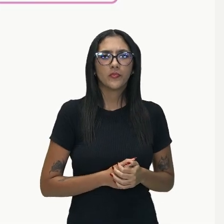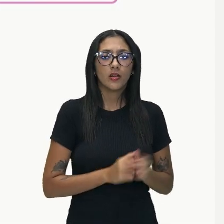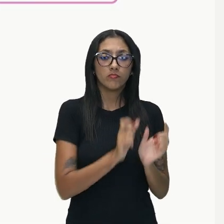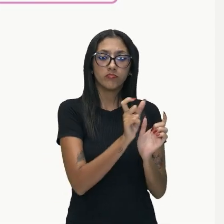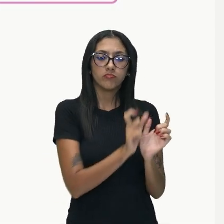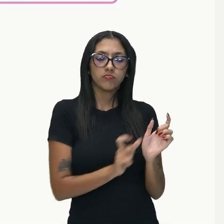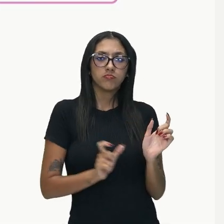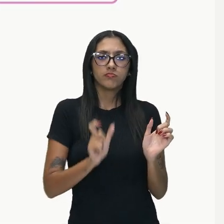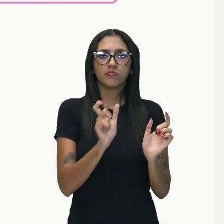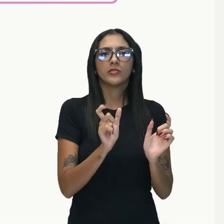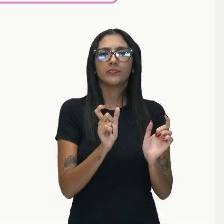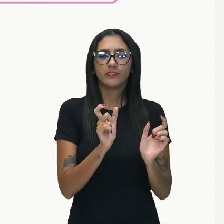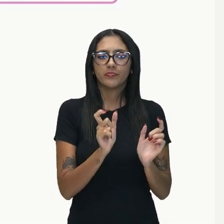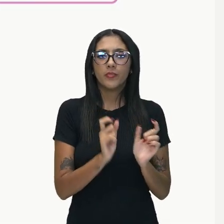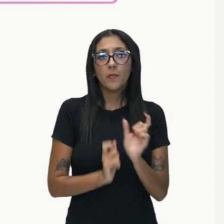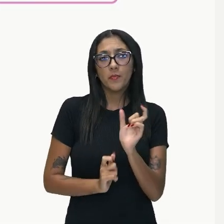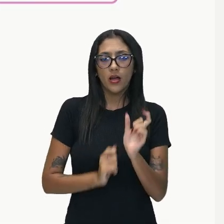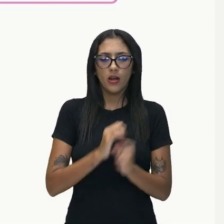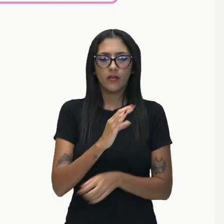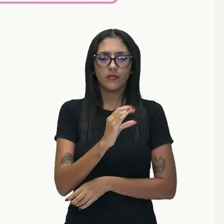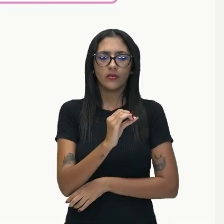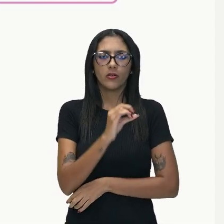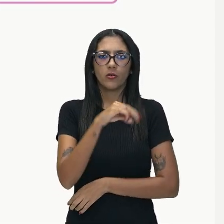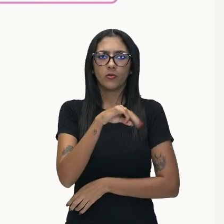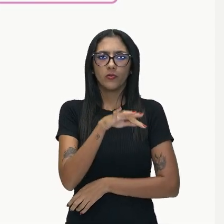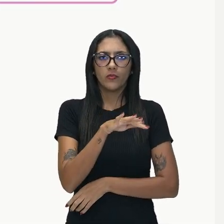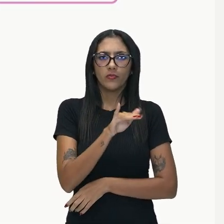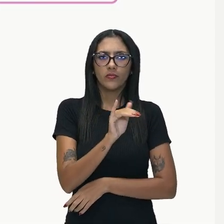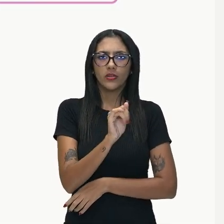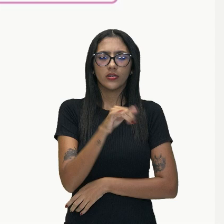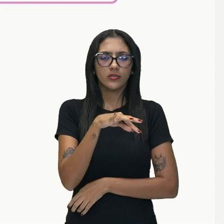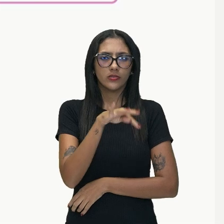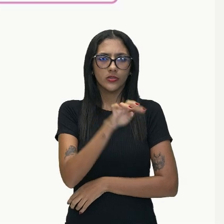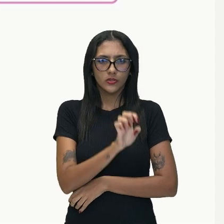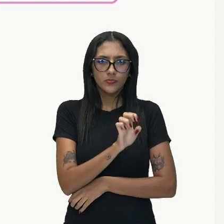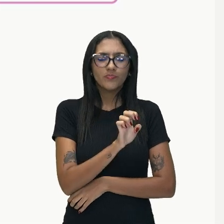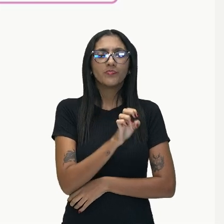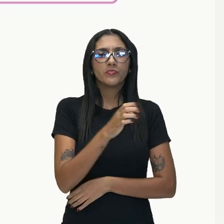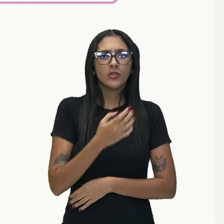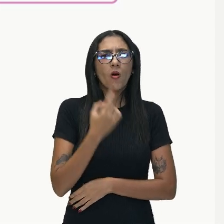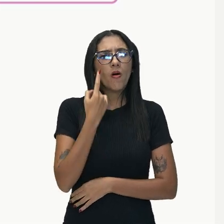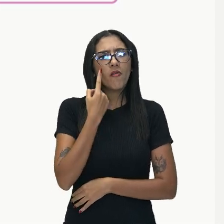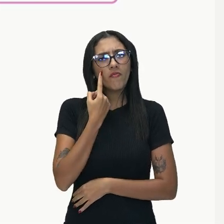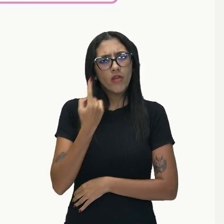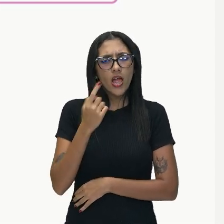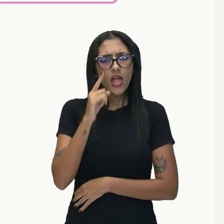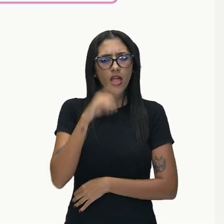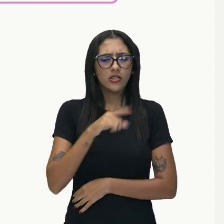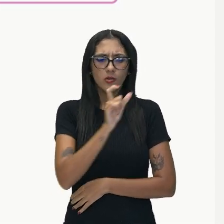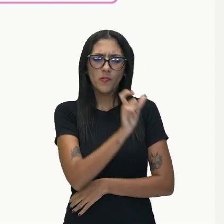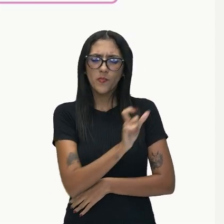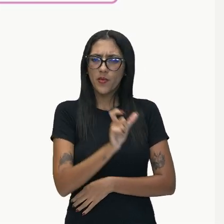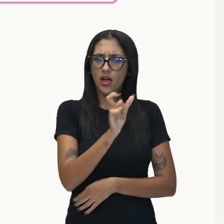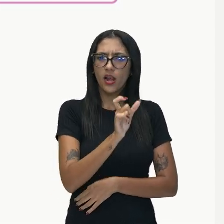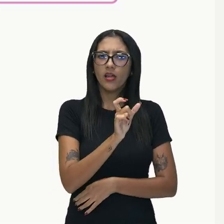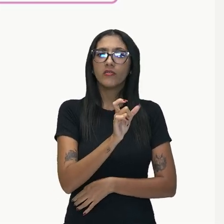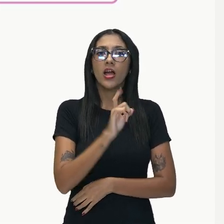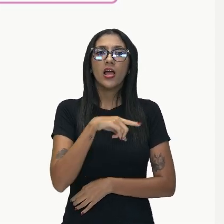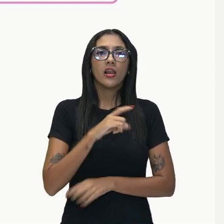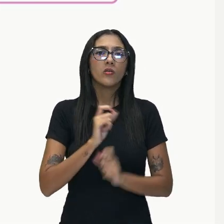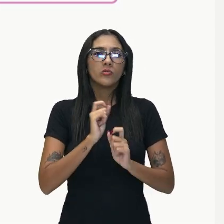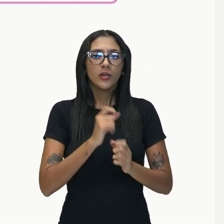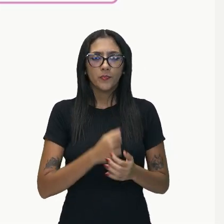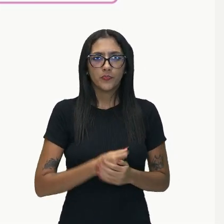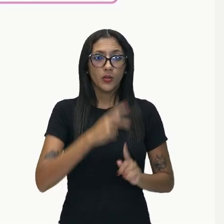ligação, a palavra confiante. Observem que a palavra confiante exerce essa função de